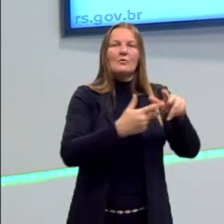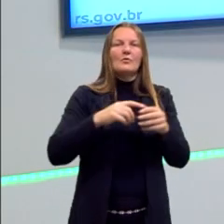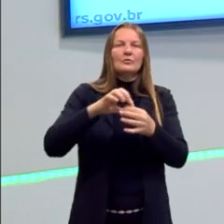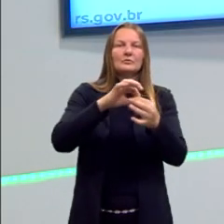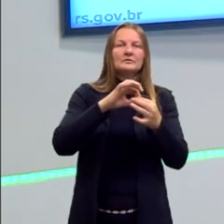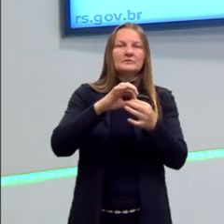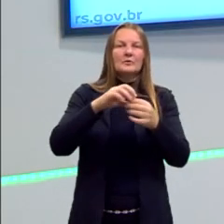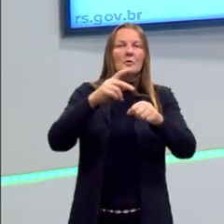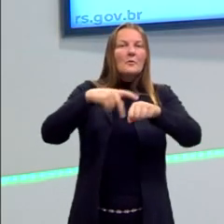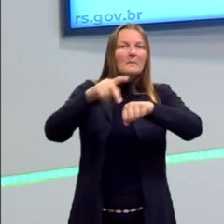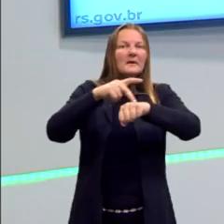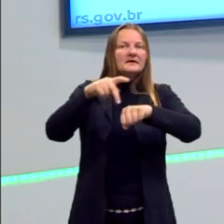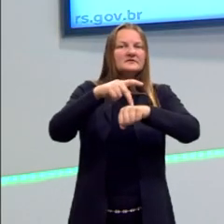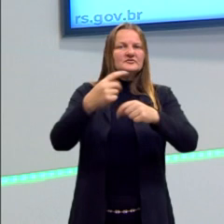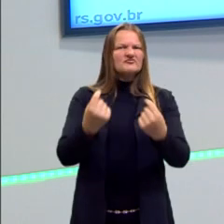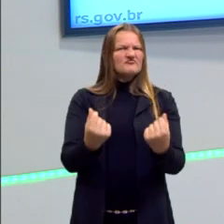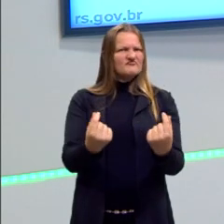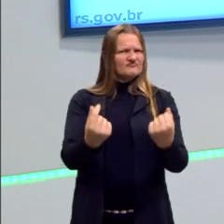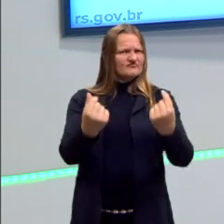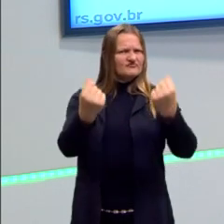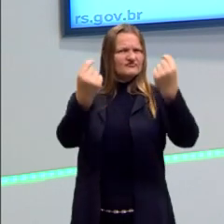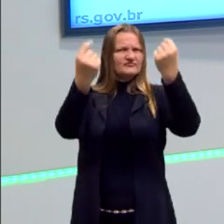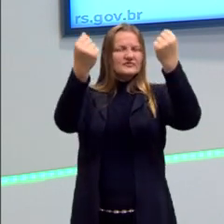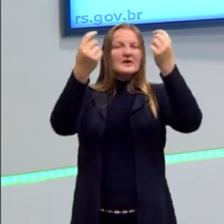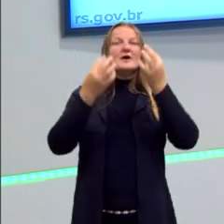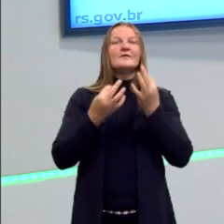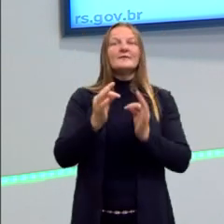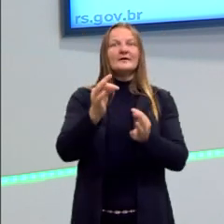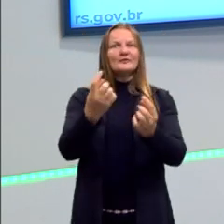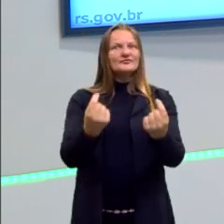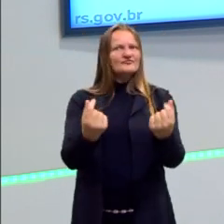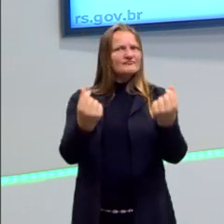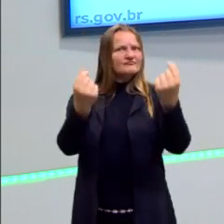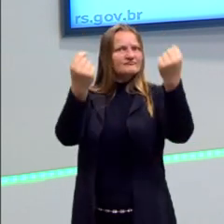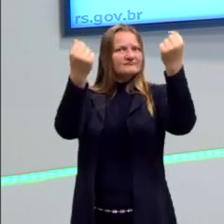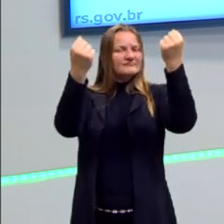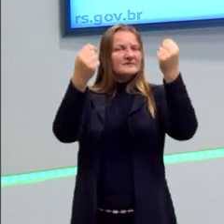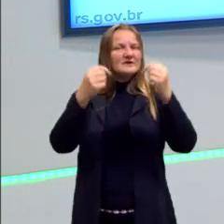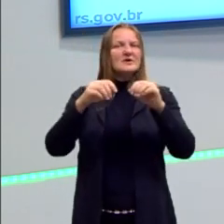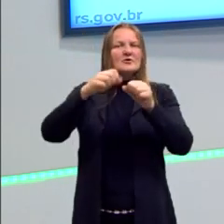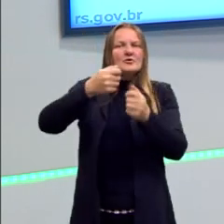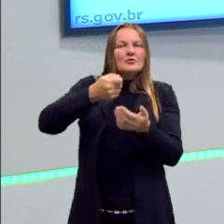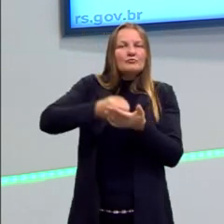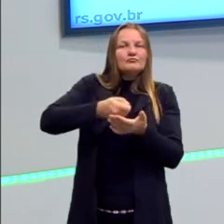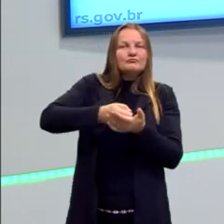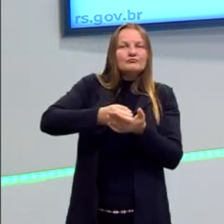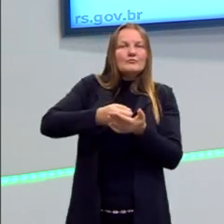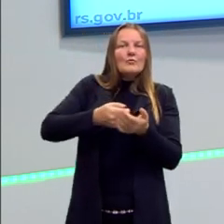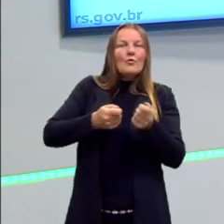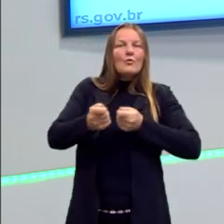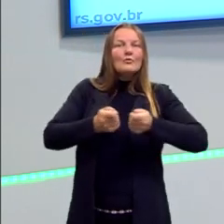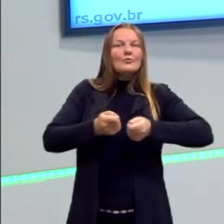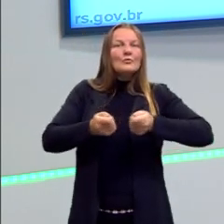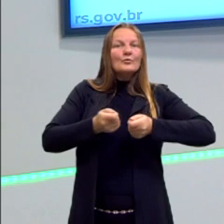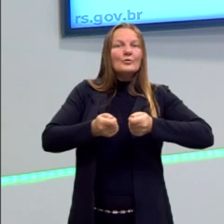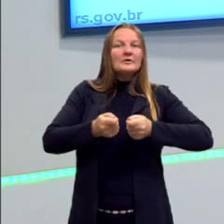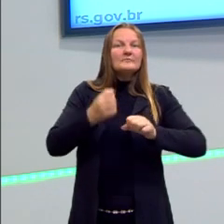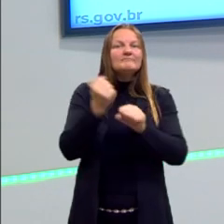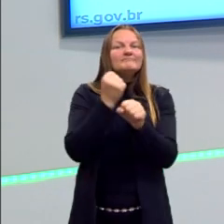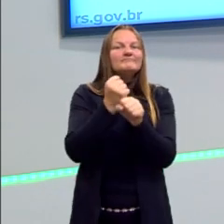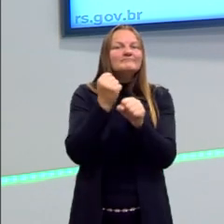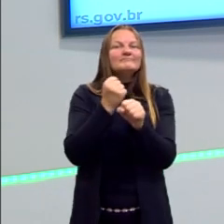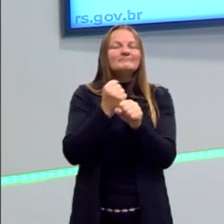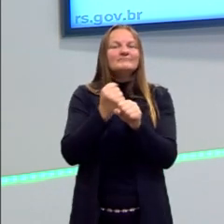Os países ricos, com maior tecnologia, vão dominar o processo de produção. E aí, eles acabam